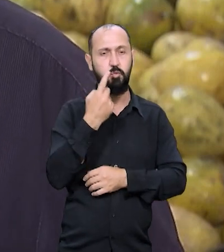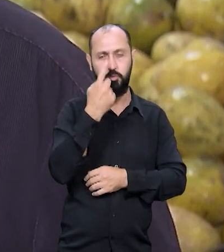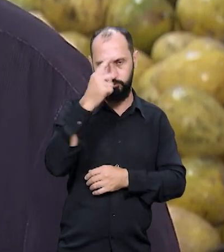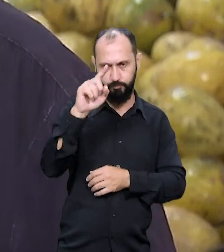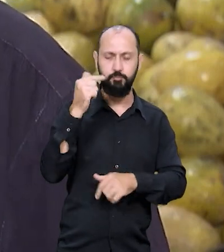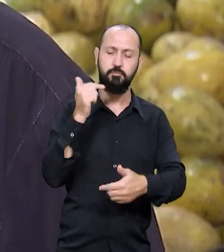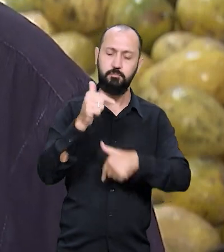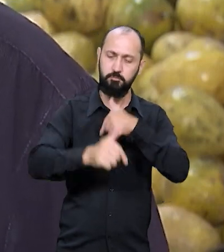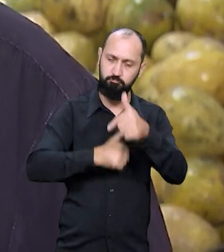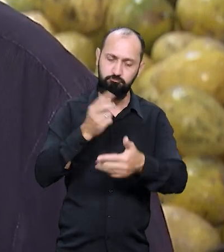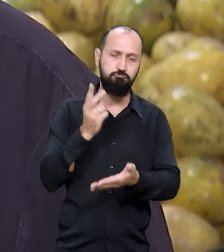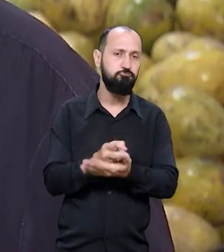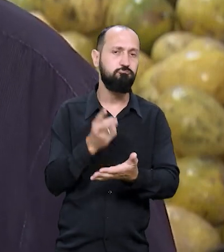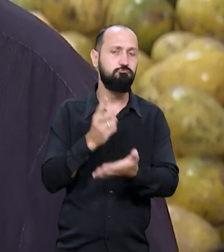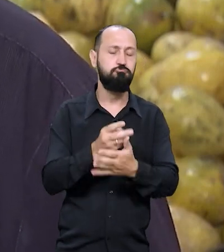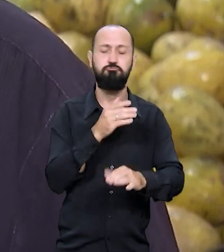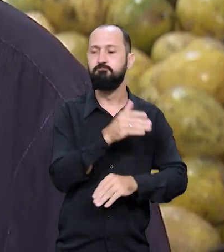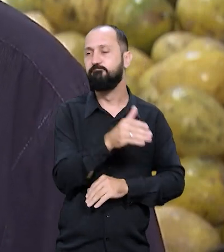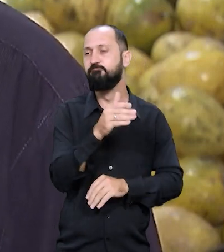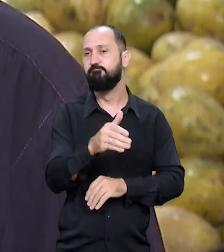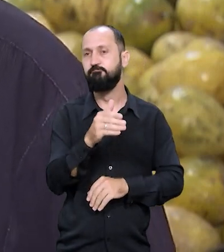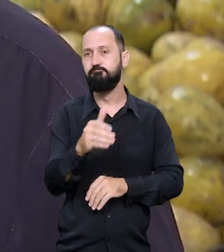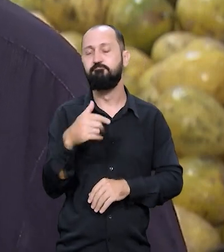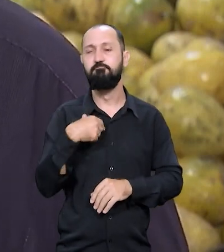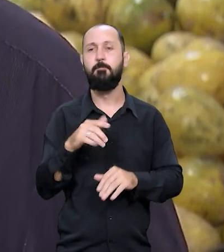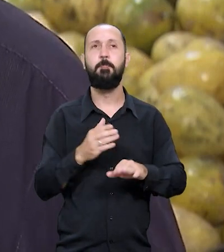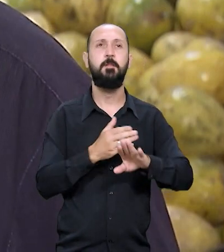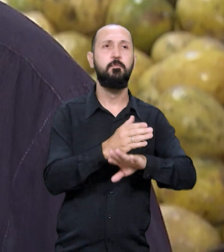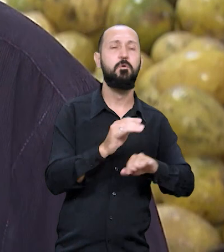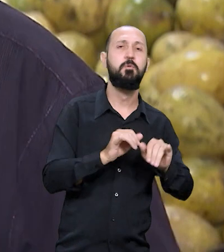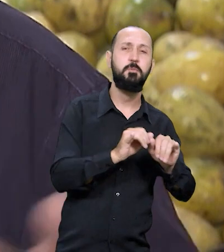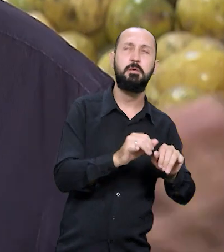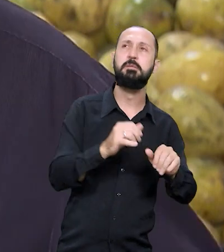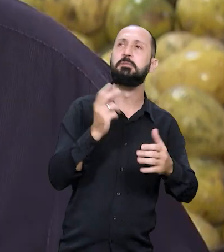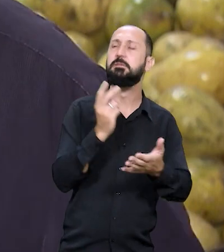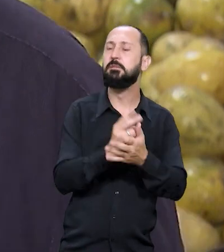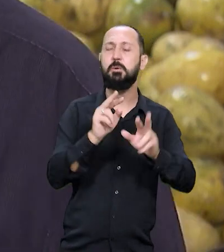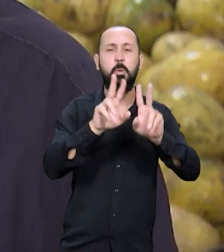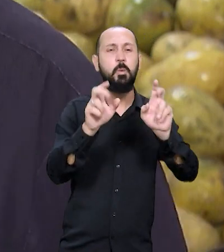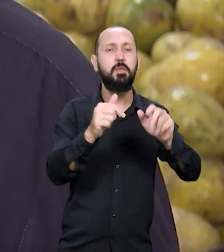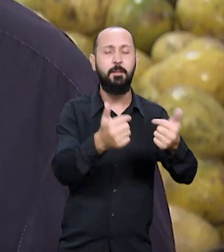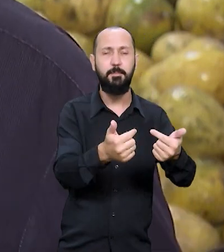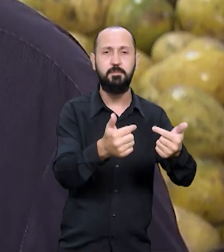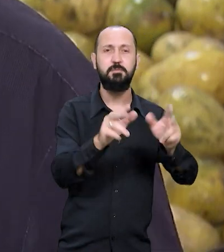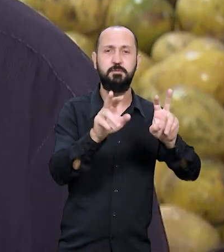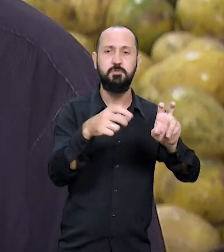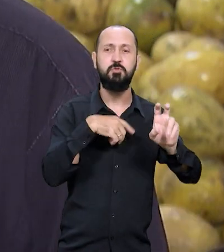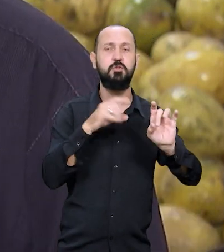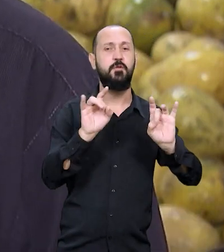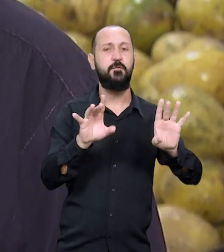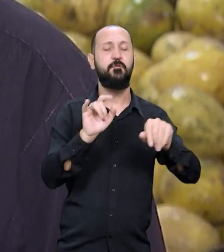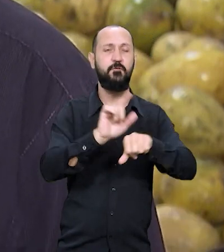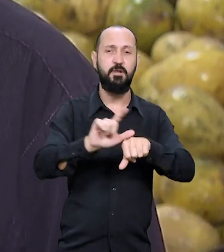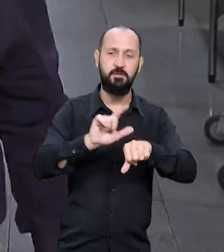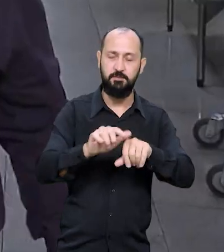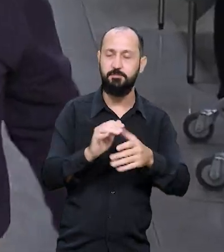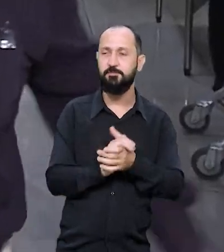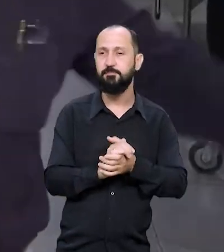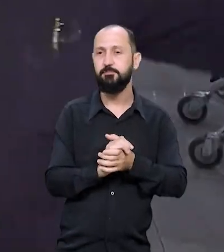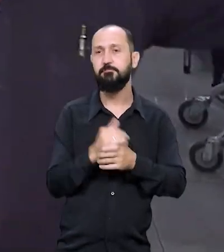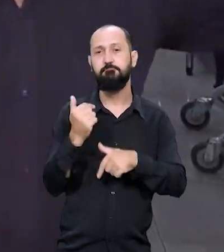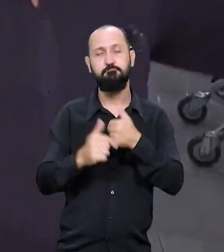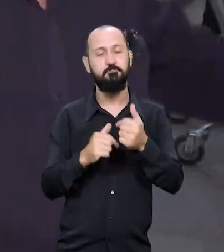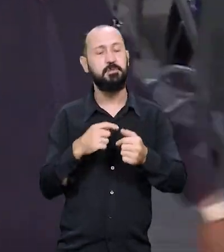não passei um dia sem trabalhar. É o tempo todo no mercado e sempre nessa área de varejo.